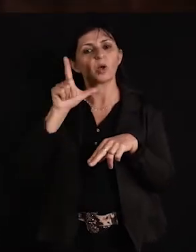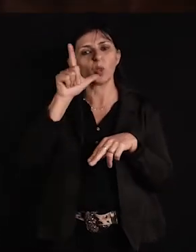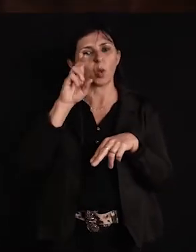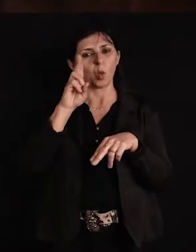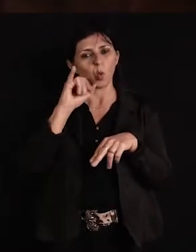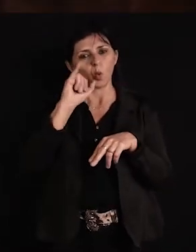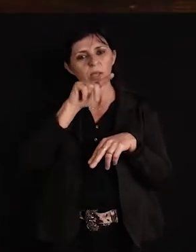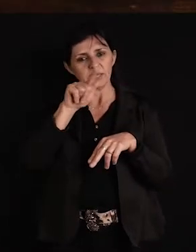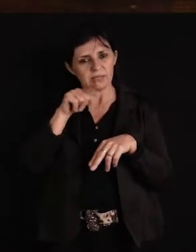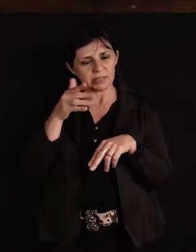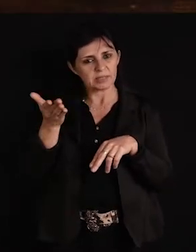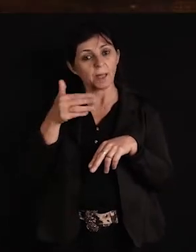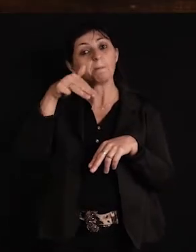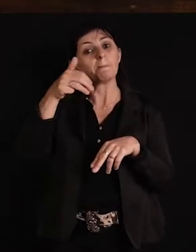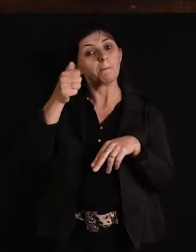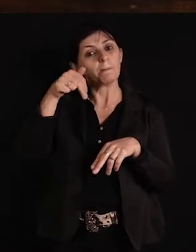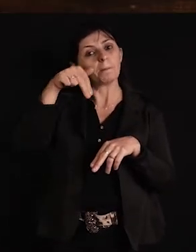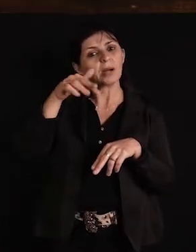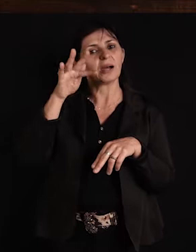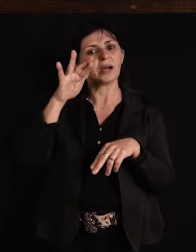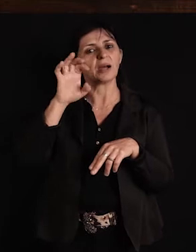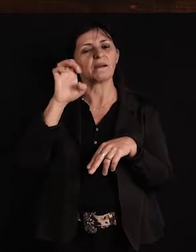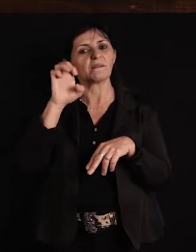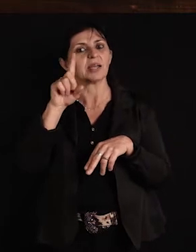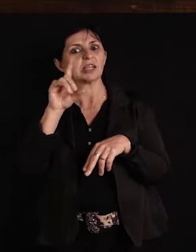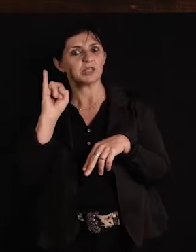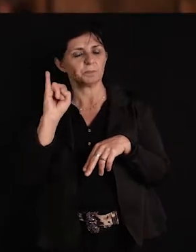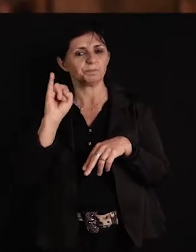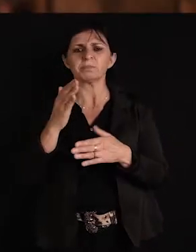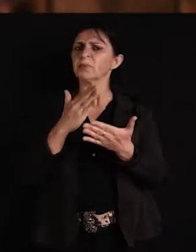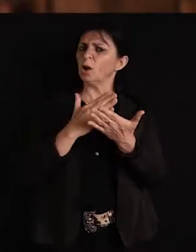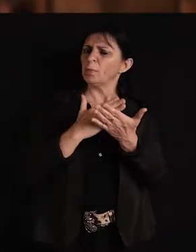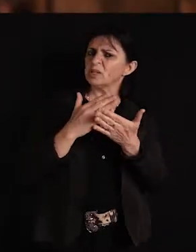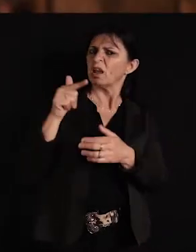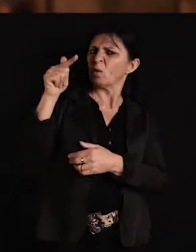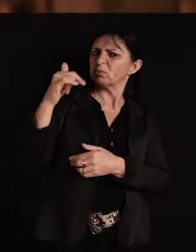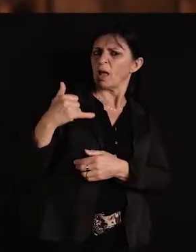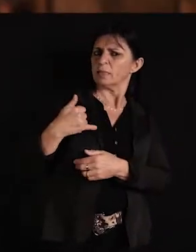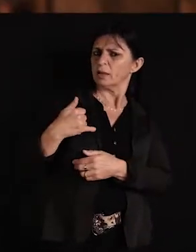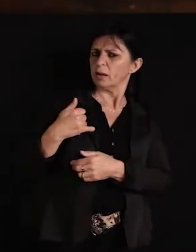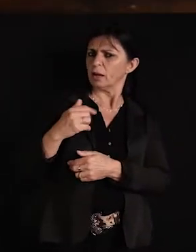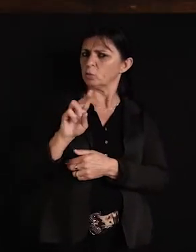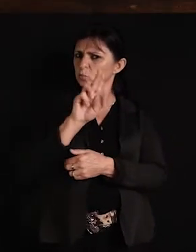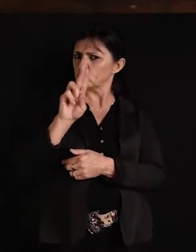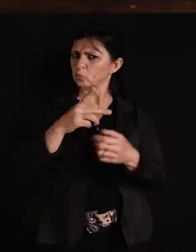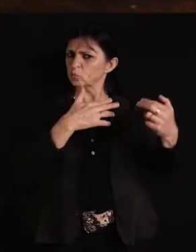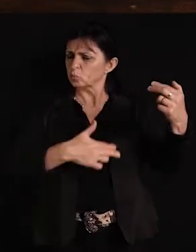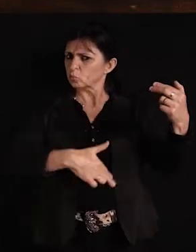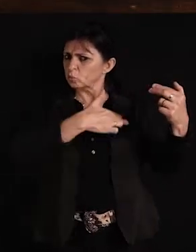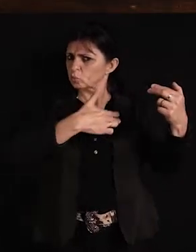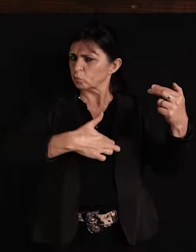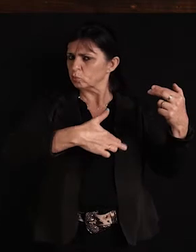-se os anos, comecei a pegar o contrabaixo com os 7 anos escondido, do meu pai, escondido a minha mãe, que não é que não